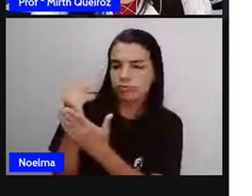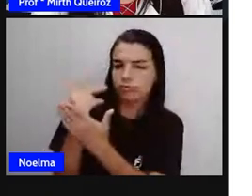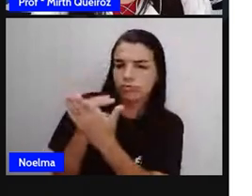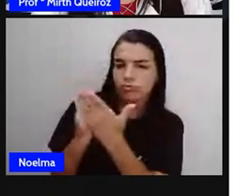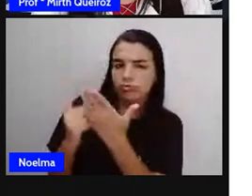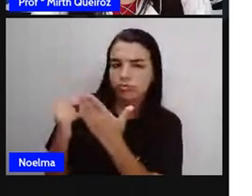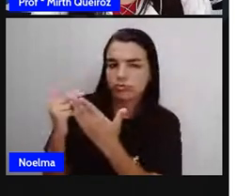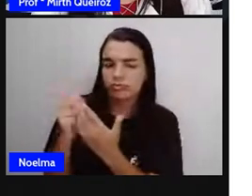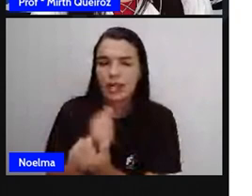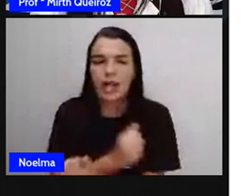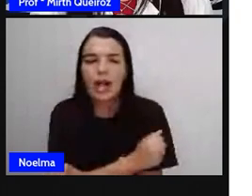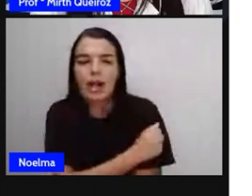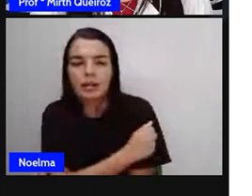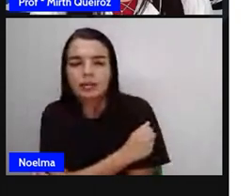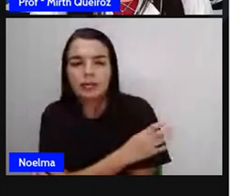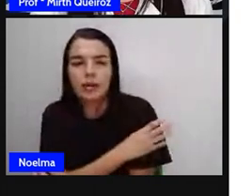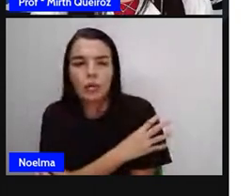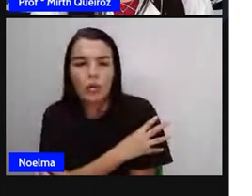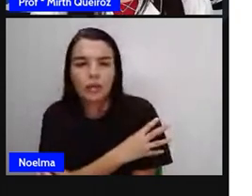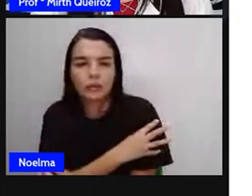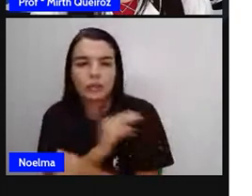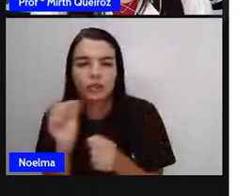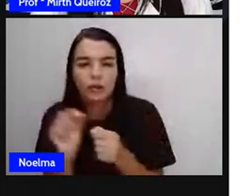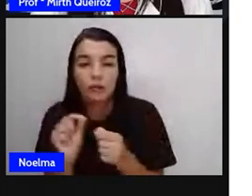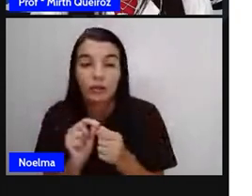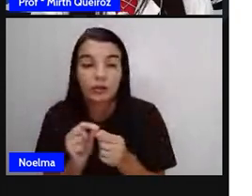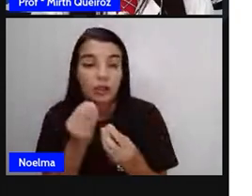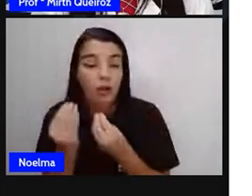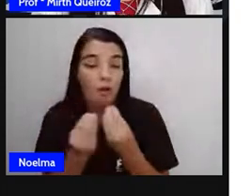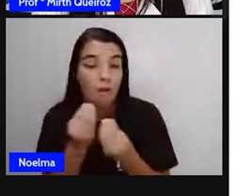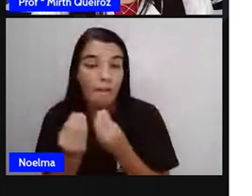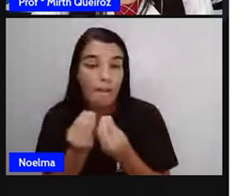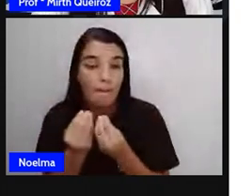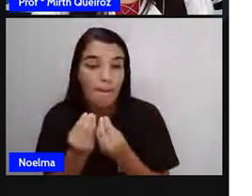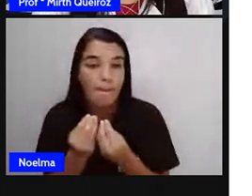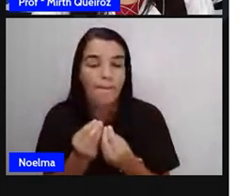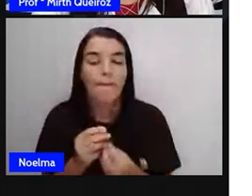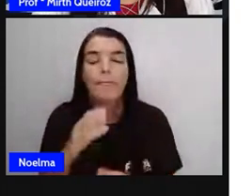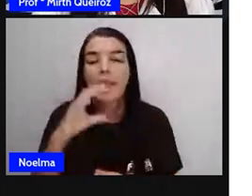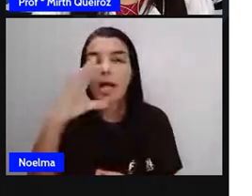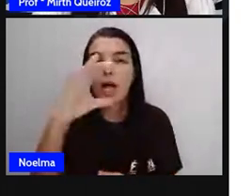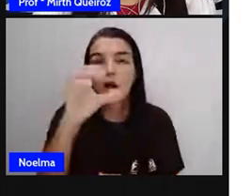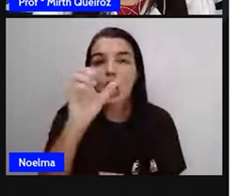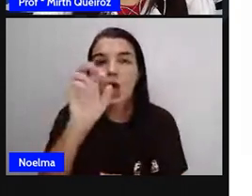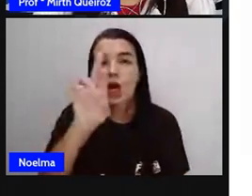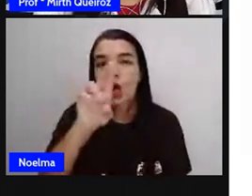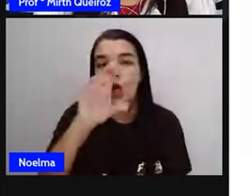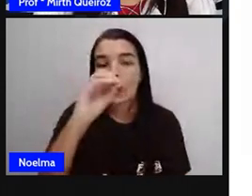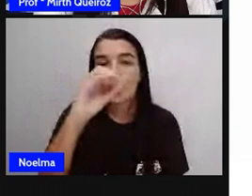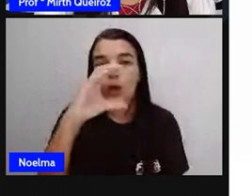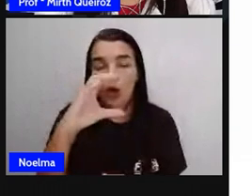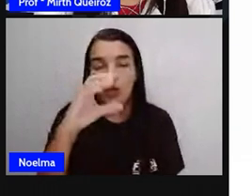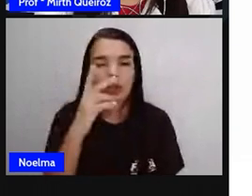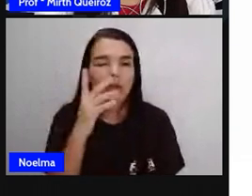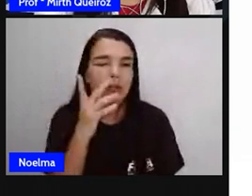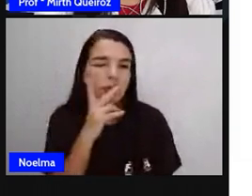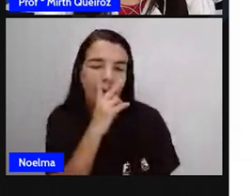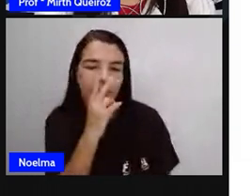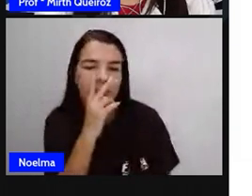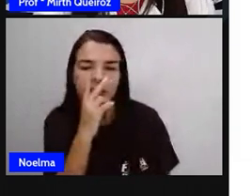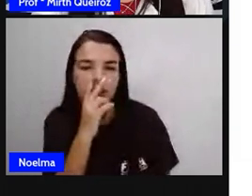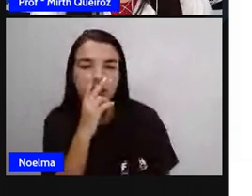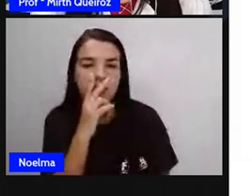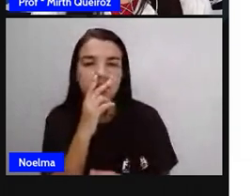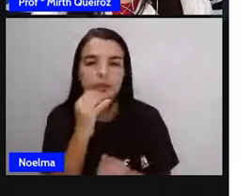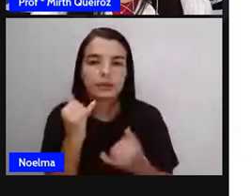aluno de quarto ano. E os apontamentos que ele fez. O é o croque? O croque é uma simulação, um mapa, né? Que é